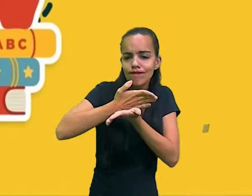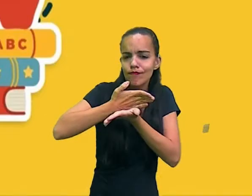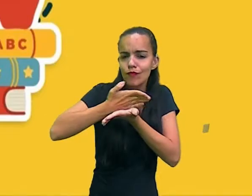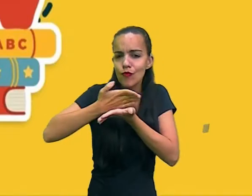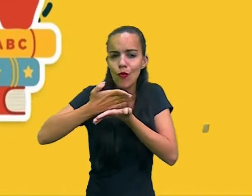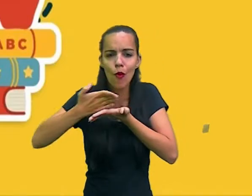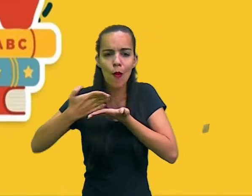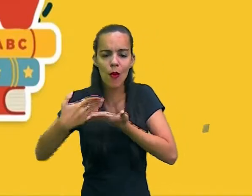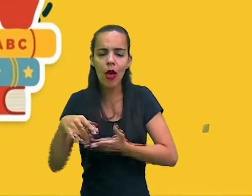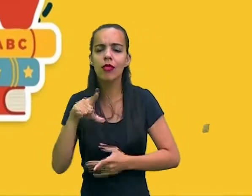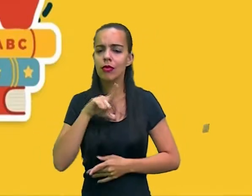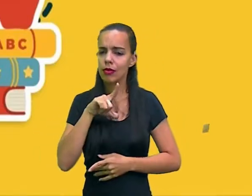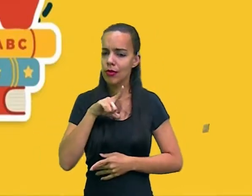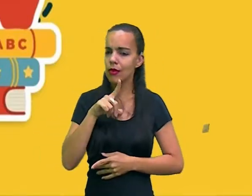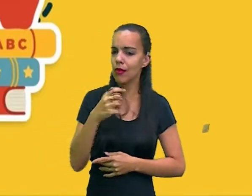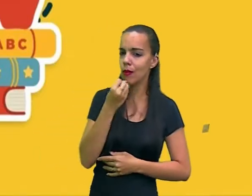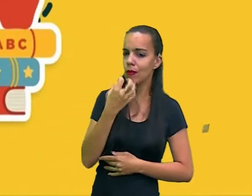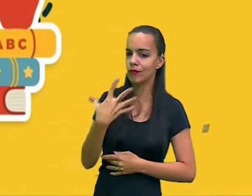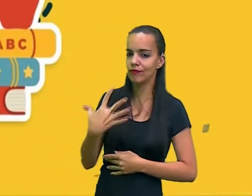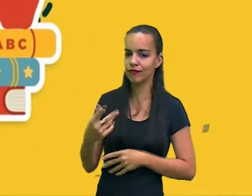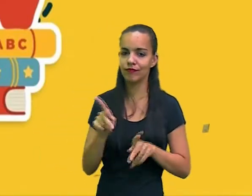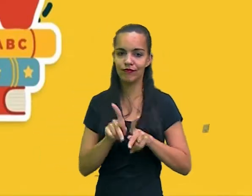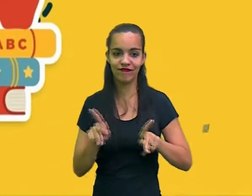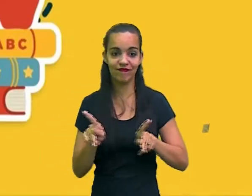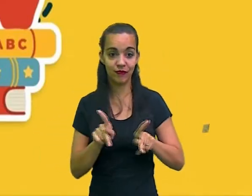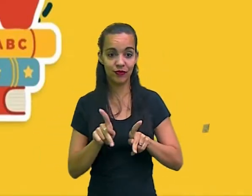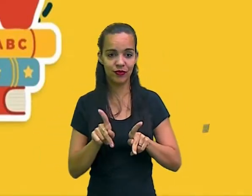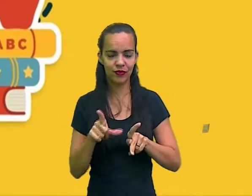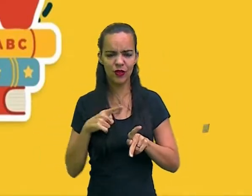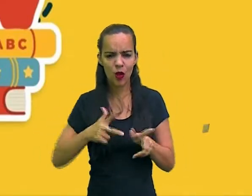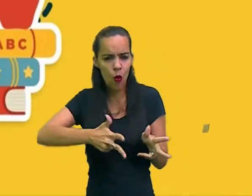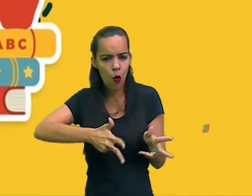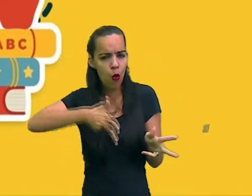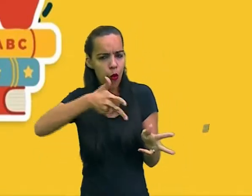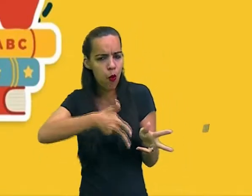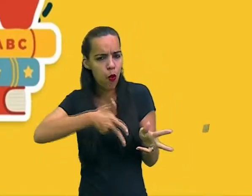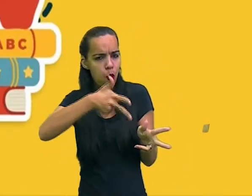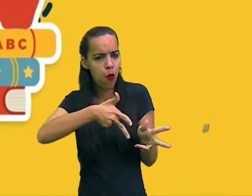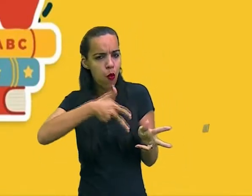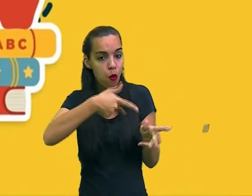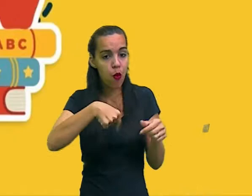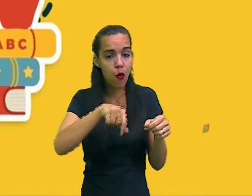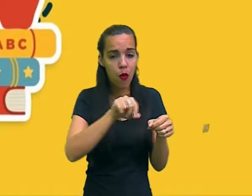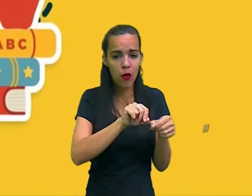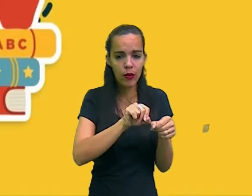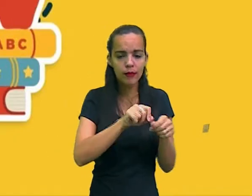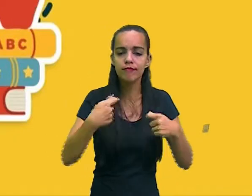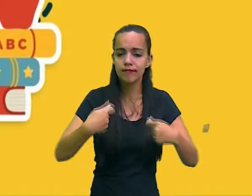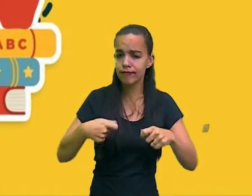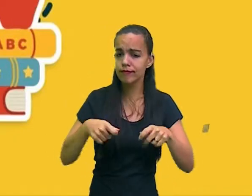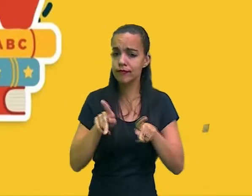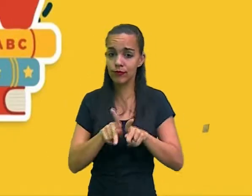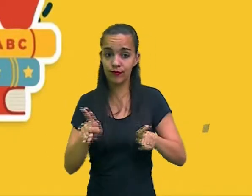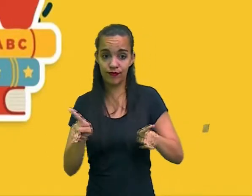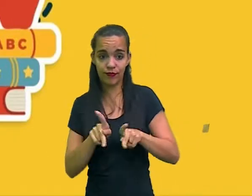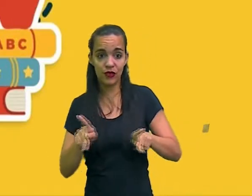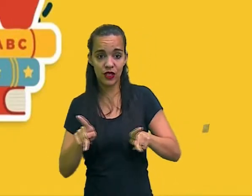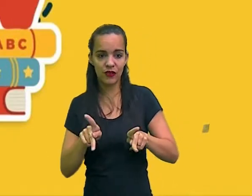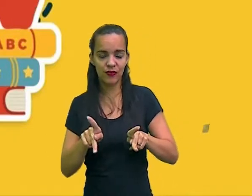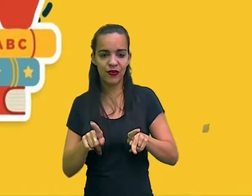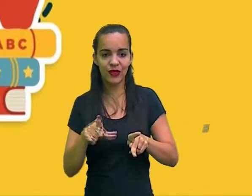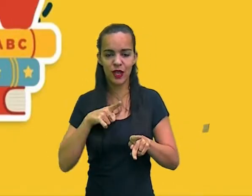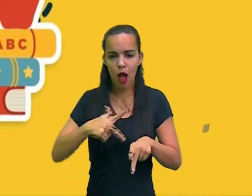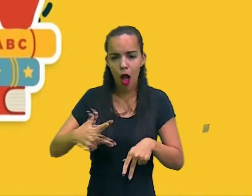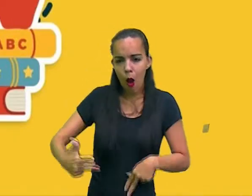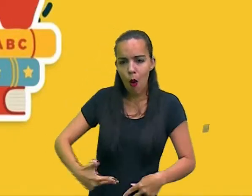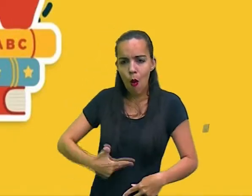tem um bom professor. No trilho de uma ferrovia, um bom professor. No bisturi da